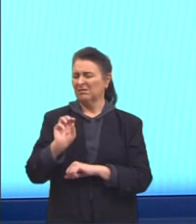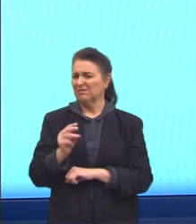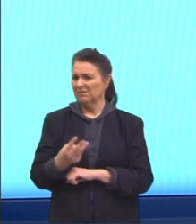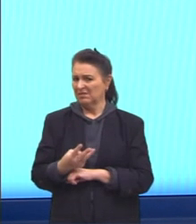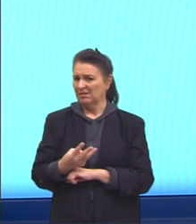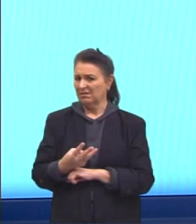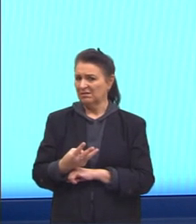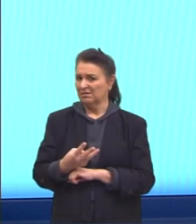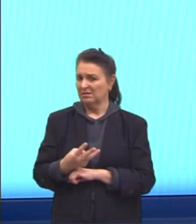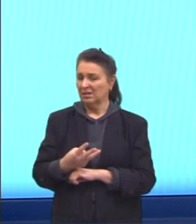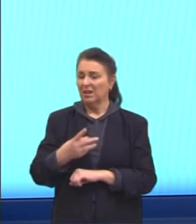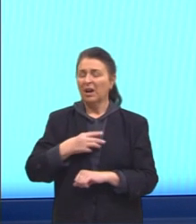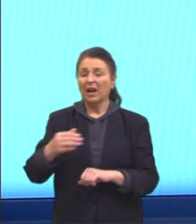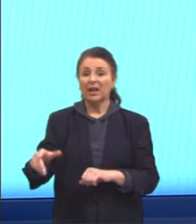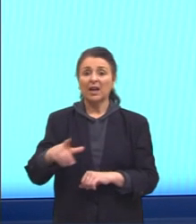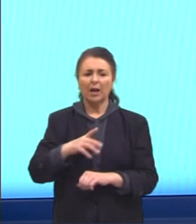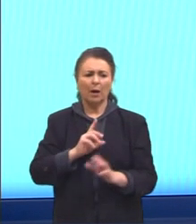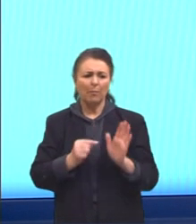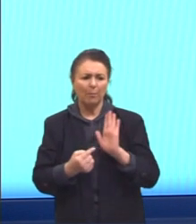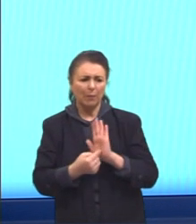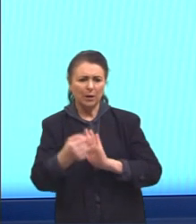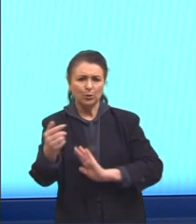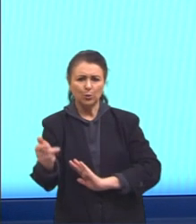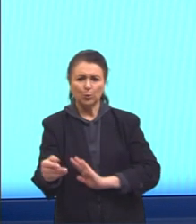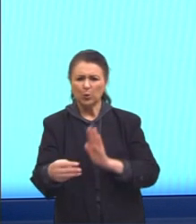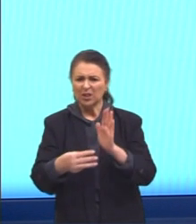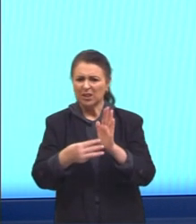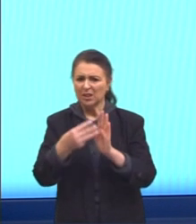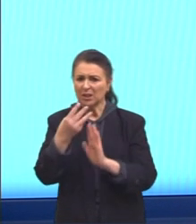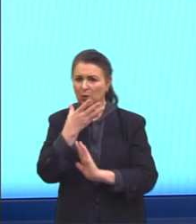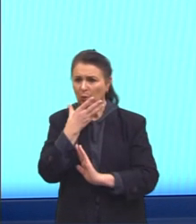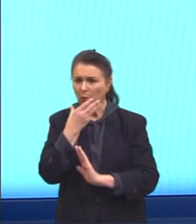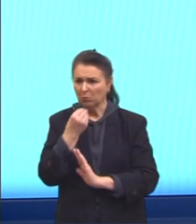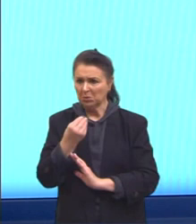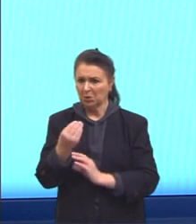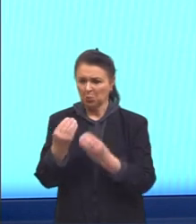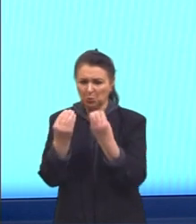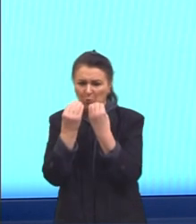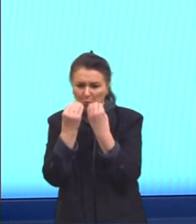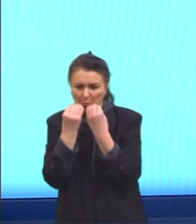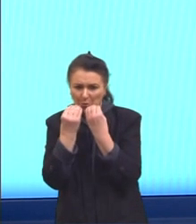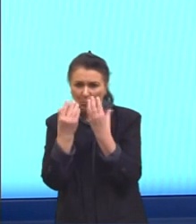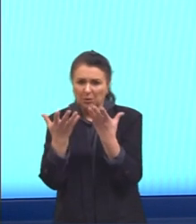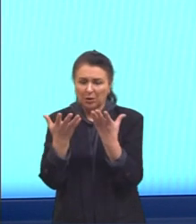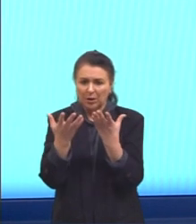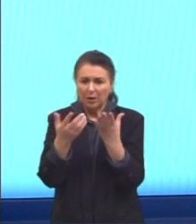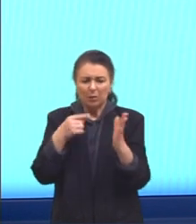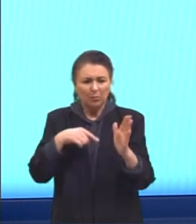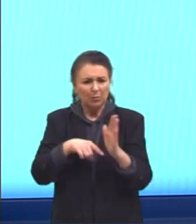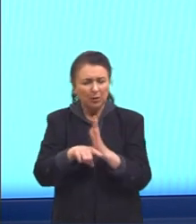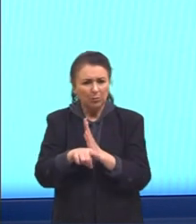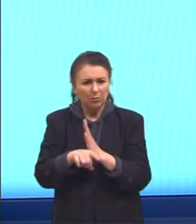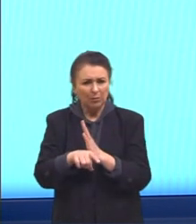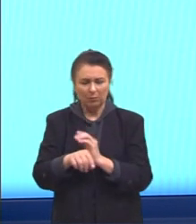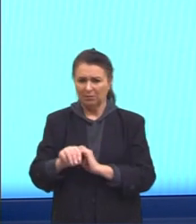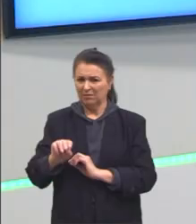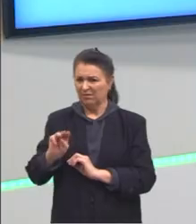terceiro homem ali, né, com um lanche ali na mão, e pergunta, cerca de três?